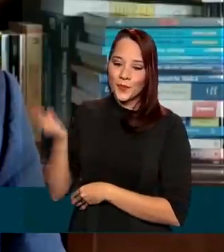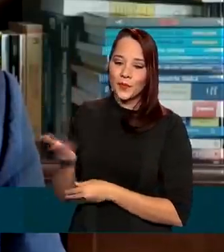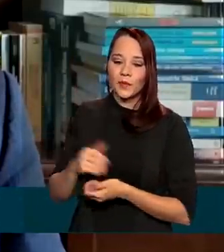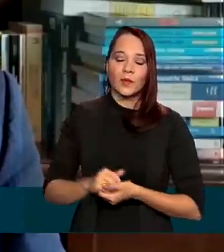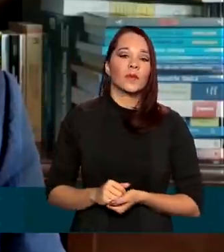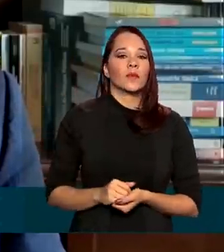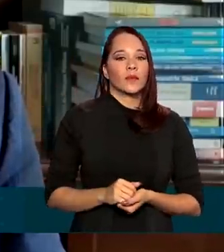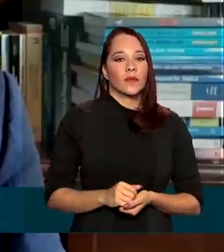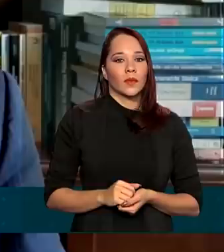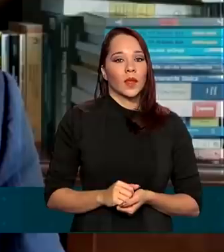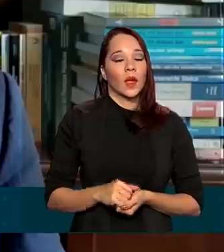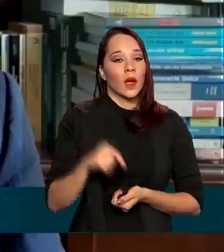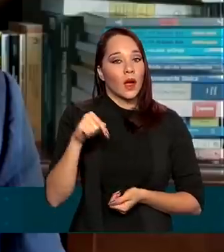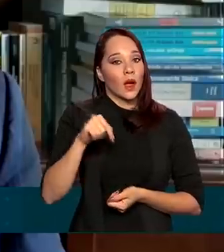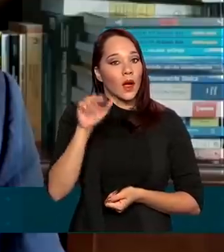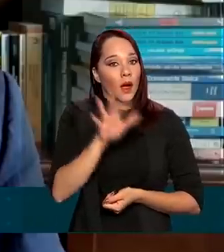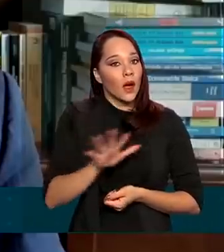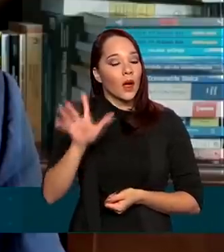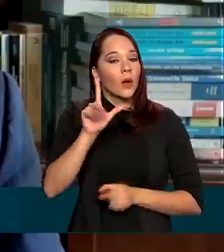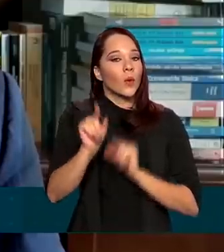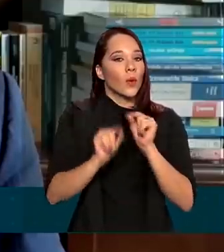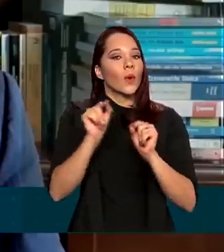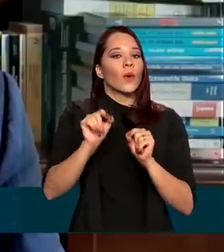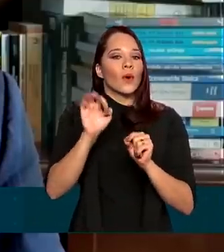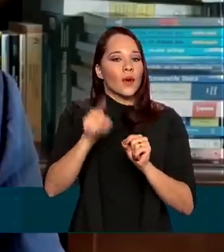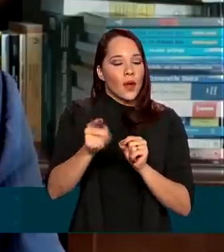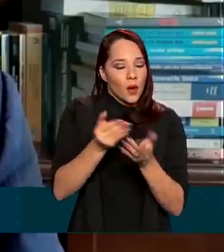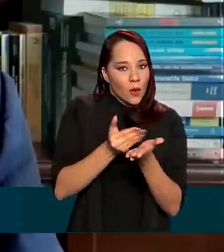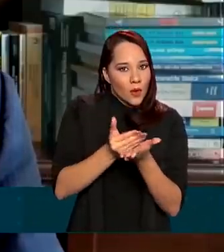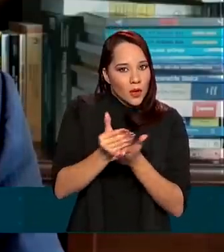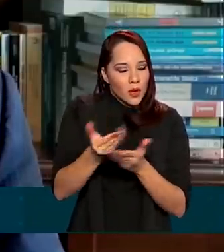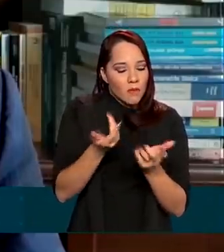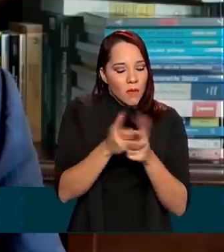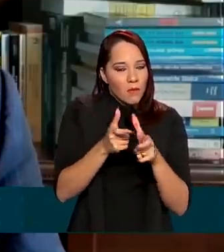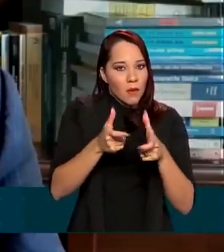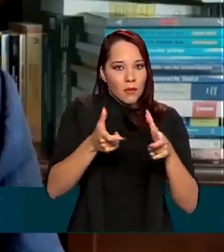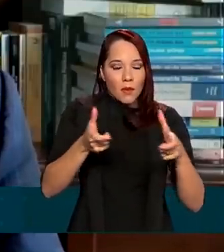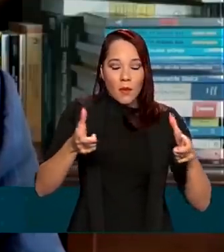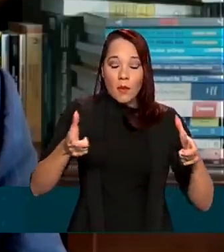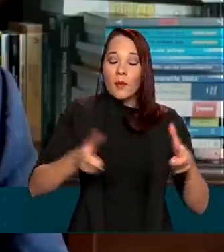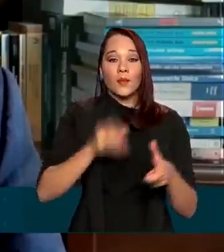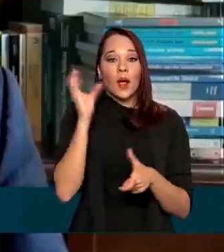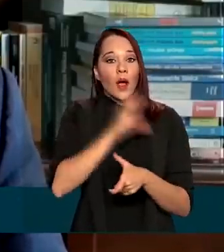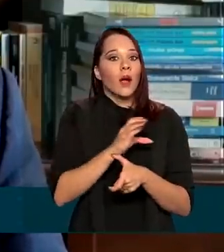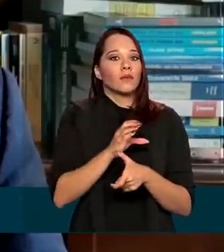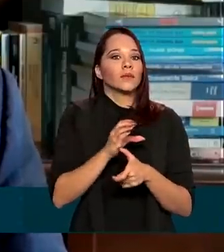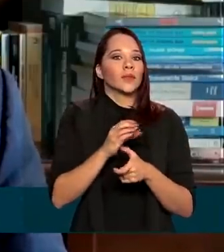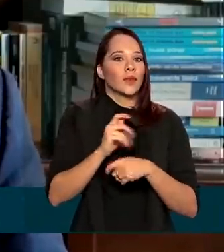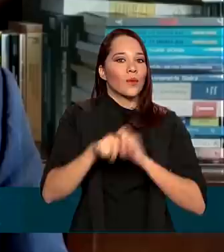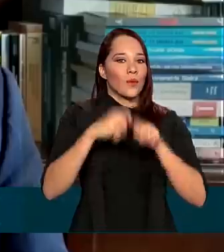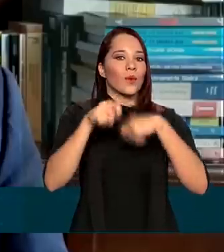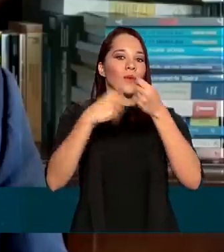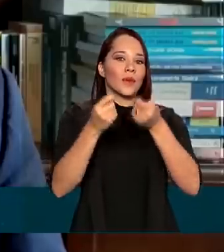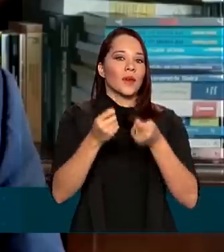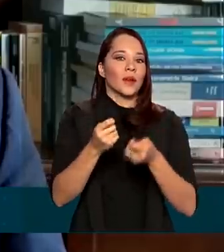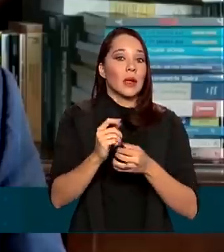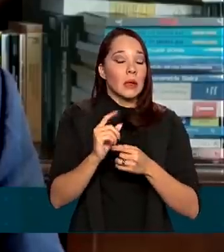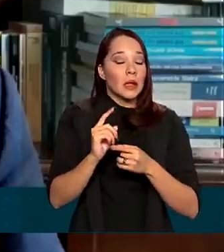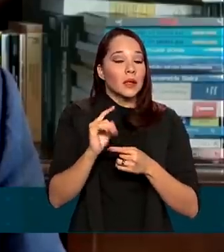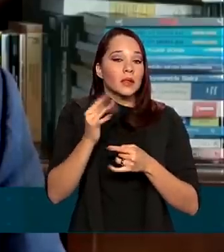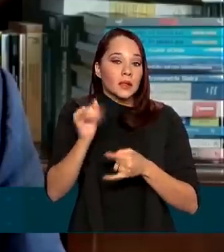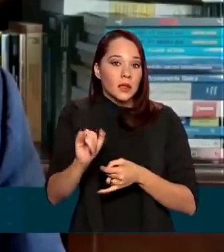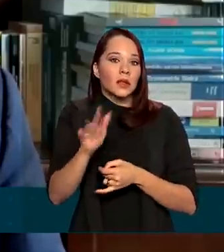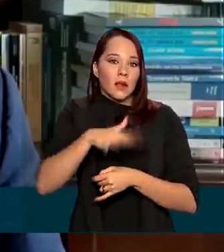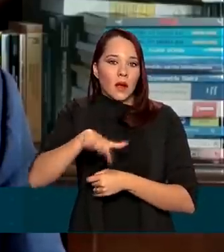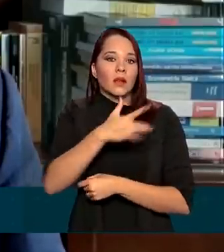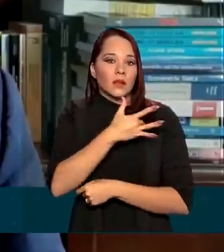cenário é de uma retomada acelerada do crescimento econômico, assim que no campo